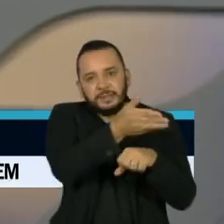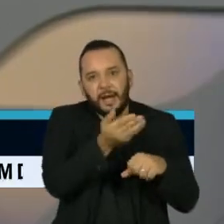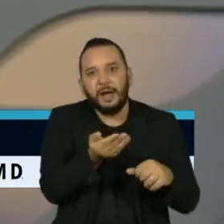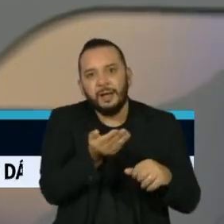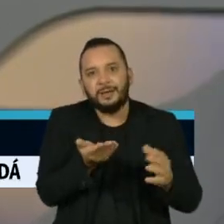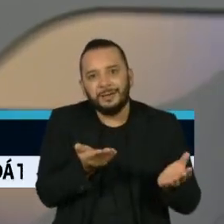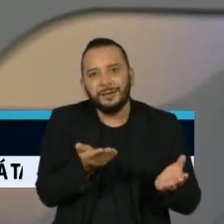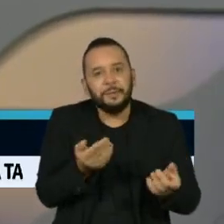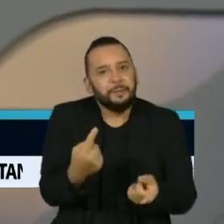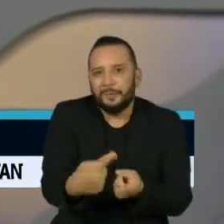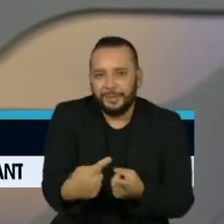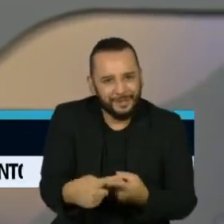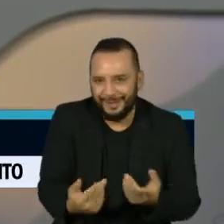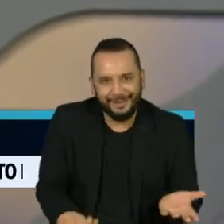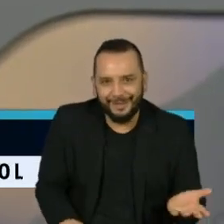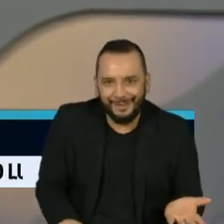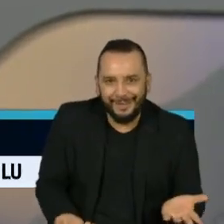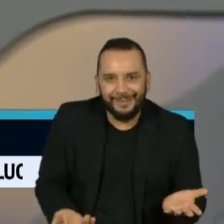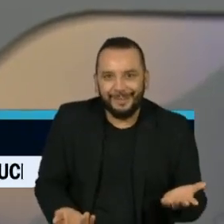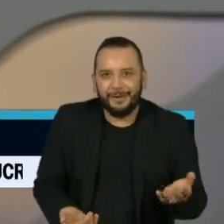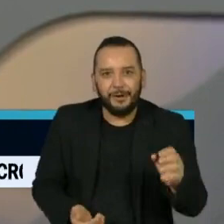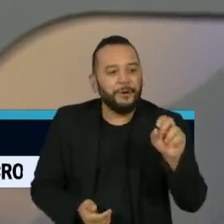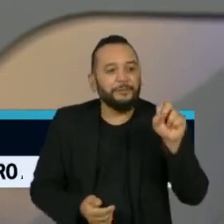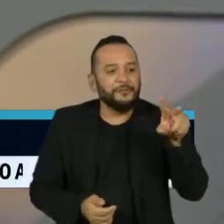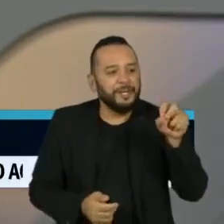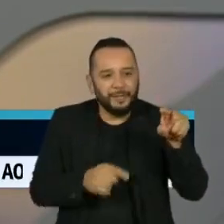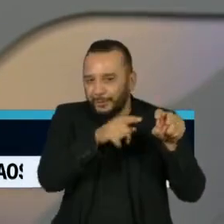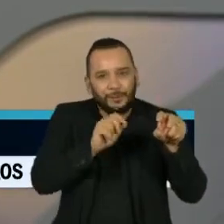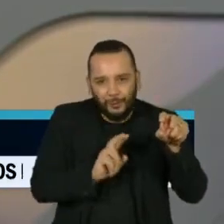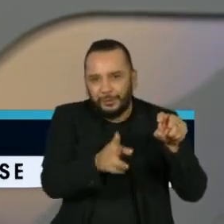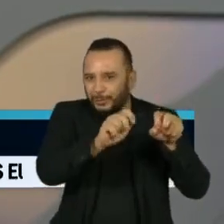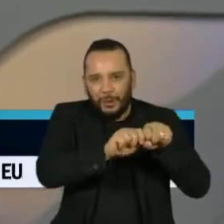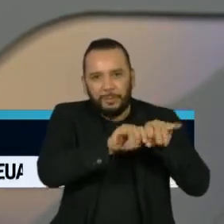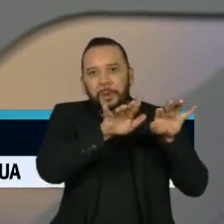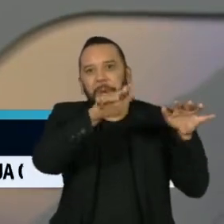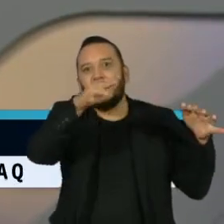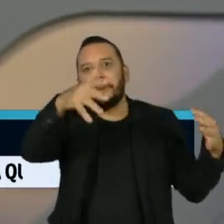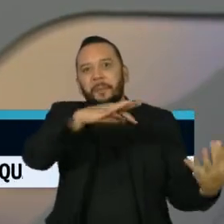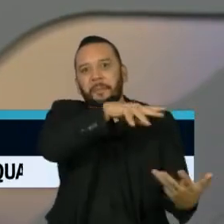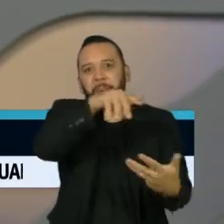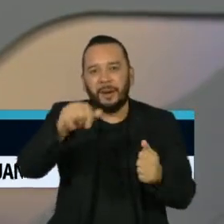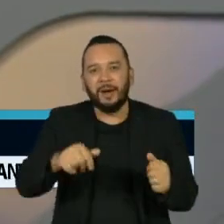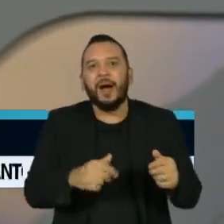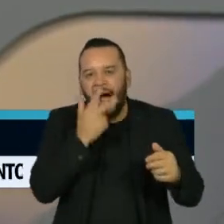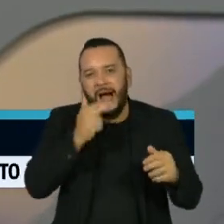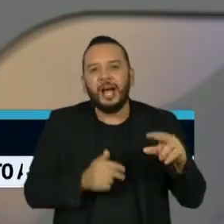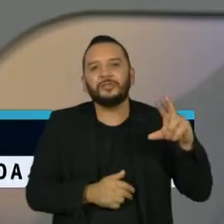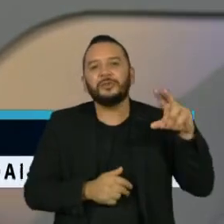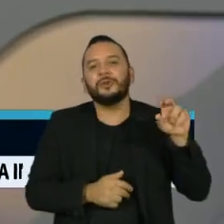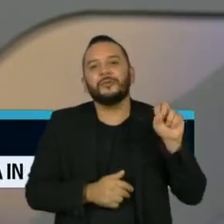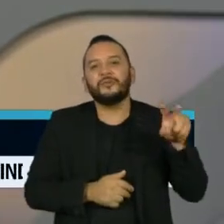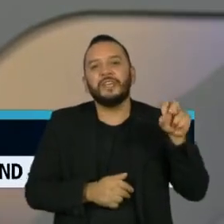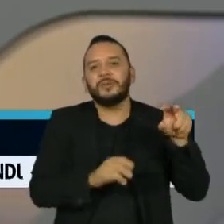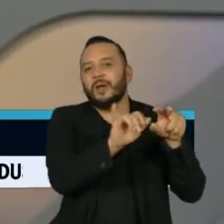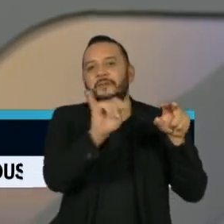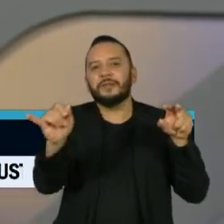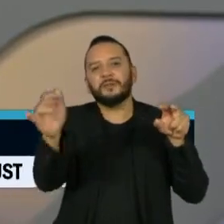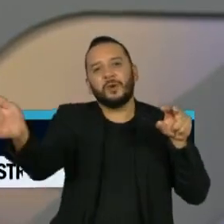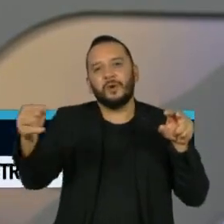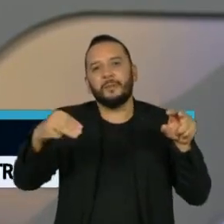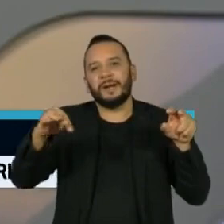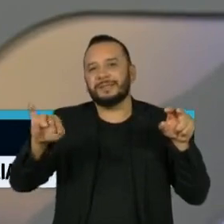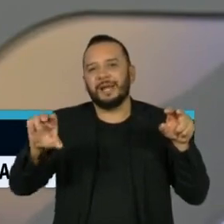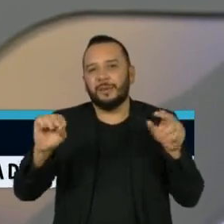epidêmica. E mais um fato, quem declara estado pandêmico no mundo é a Organização Mundial da Saúde.